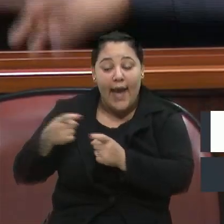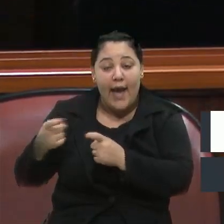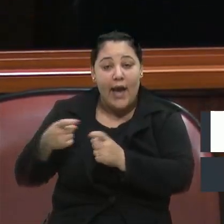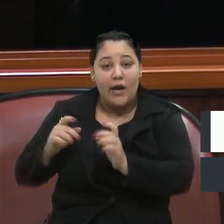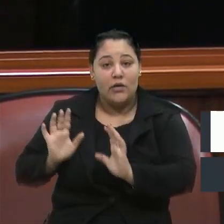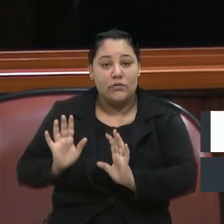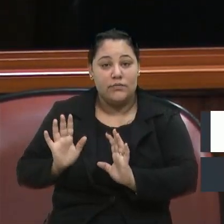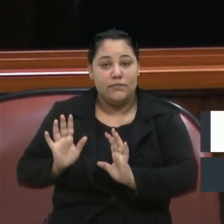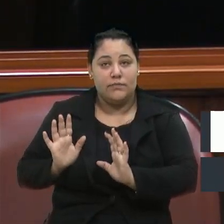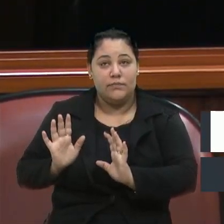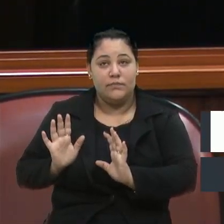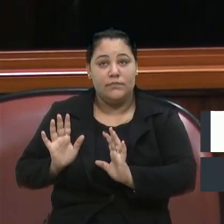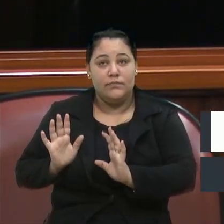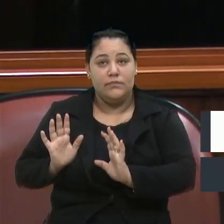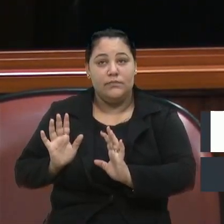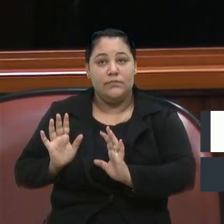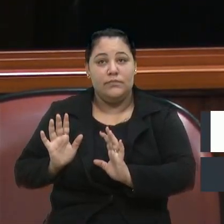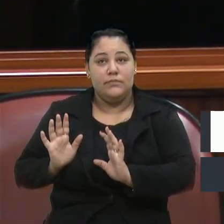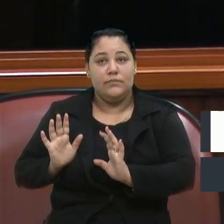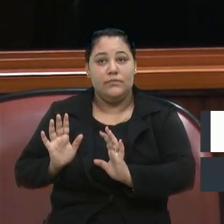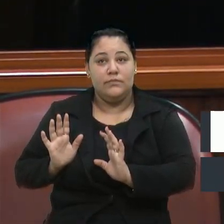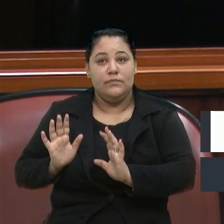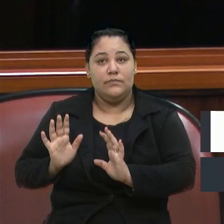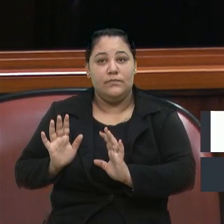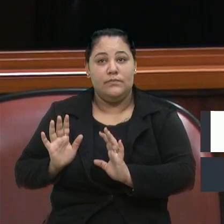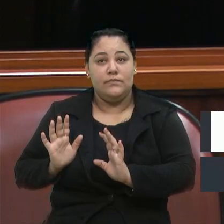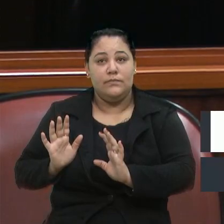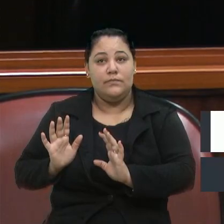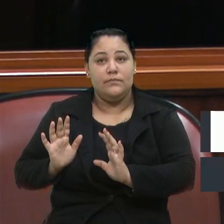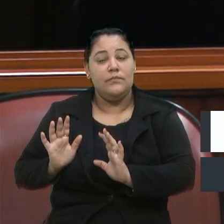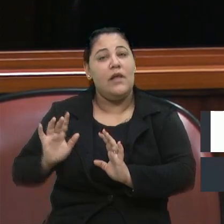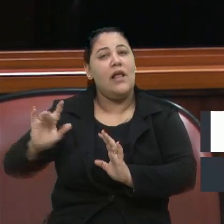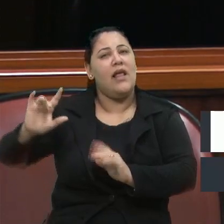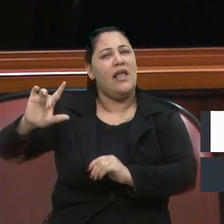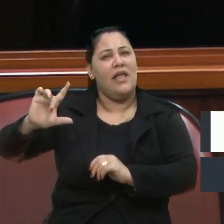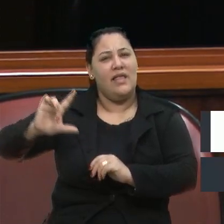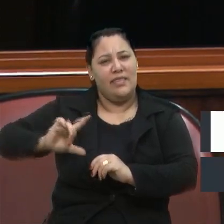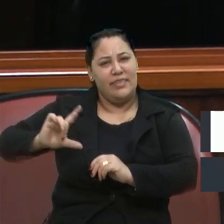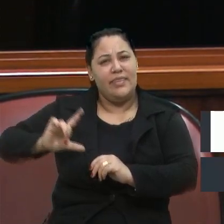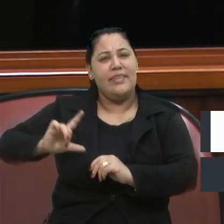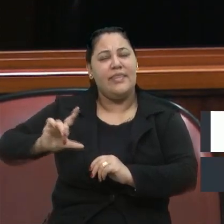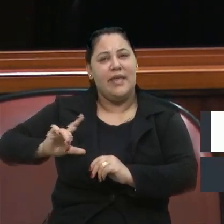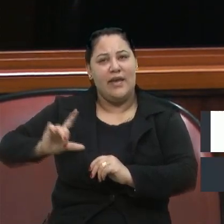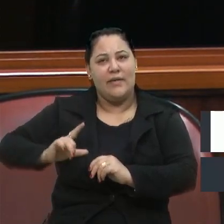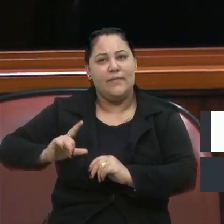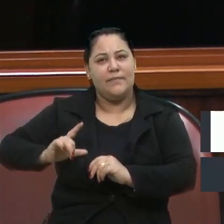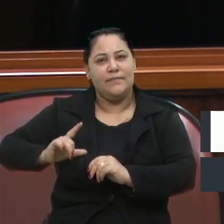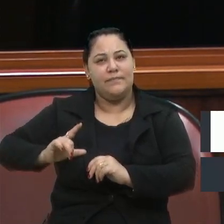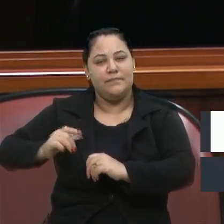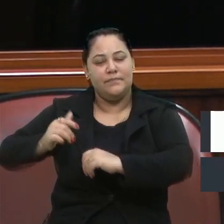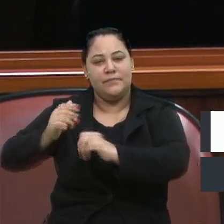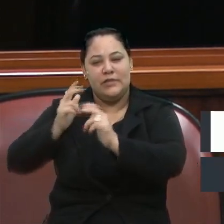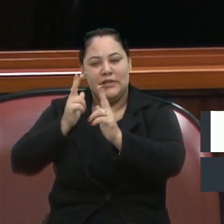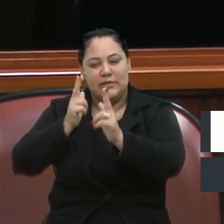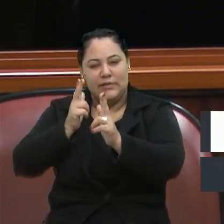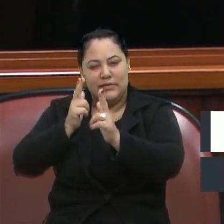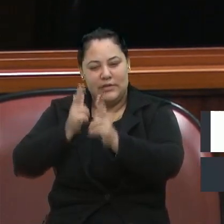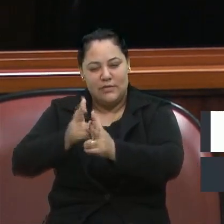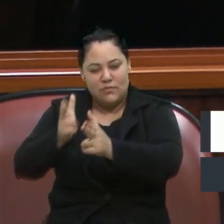tem terrorista em Israel, tem terrorista